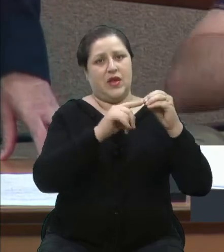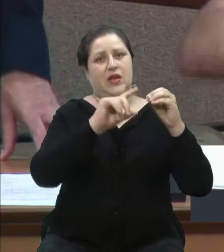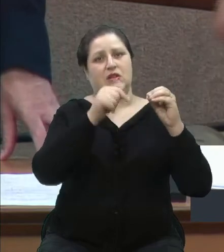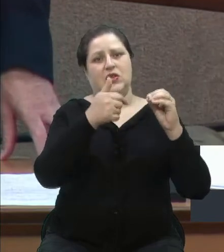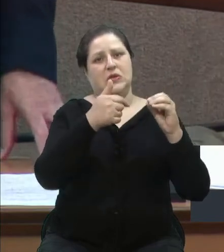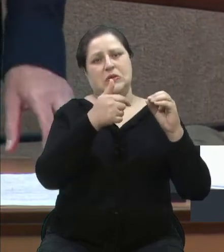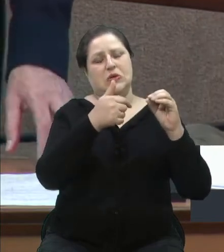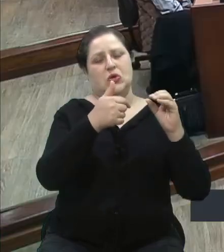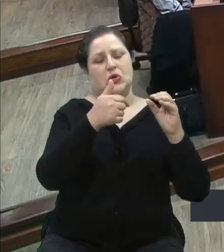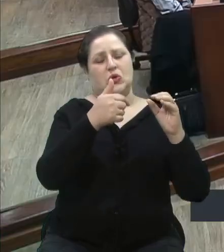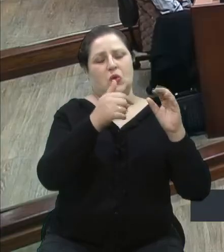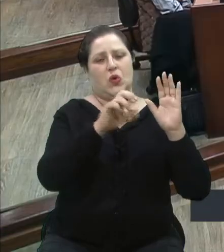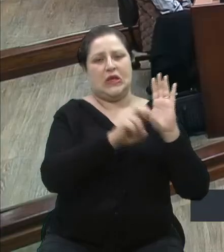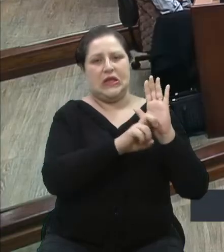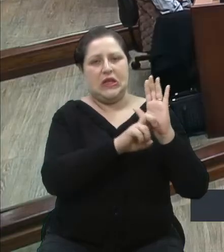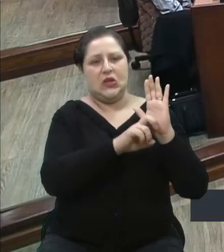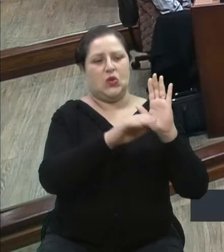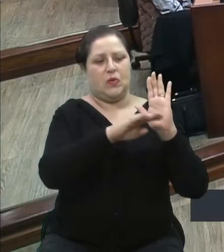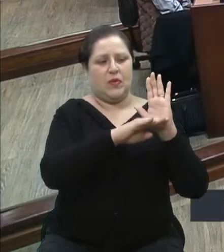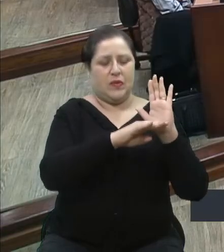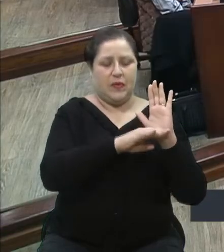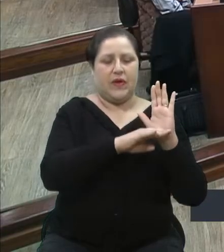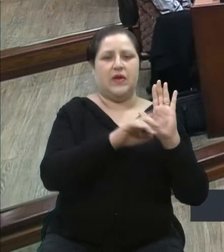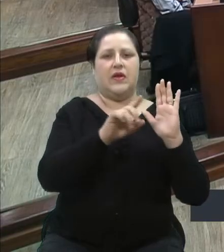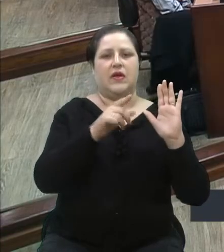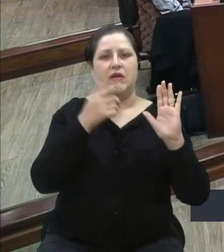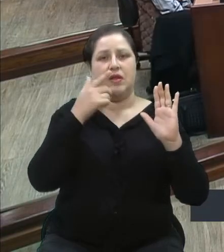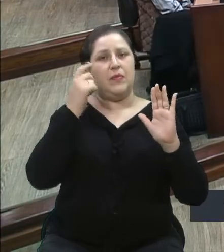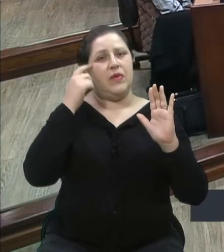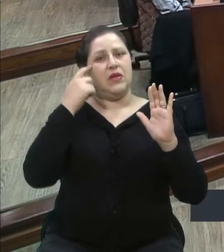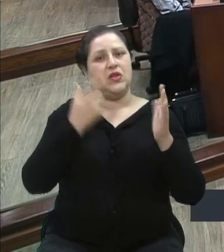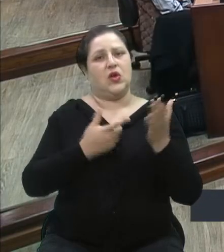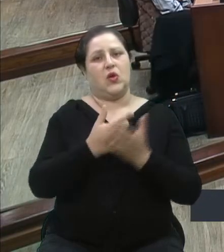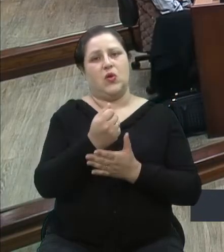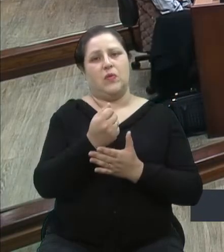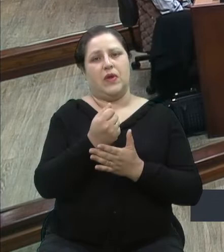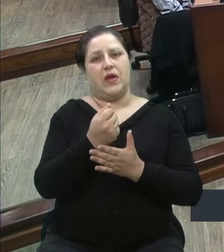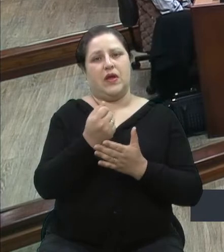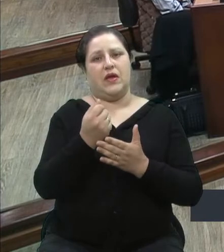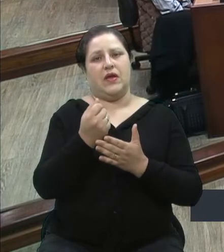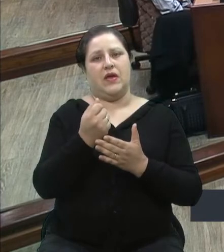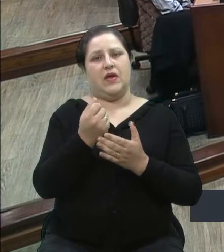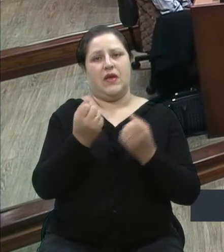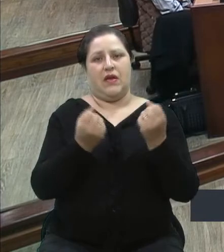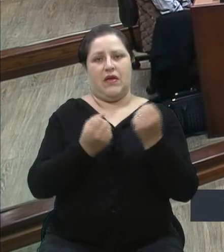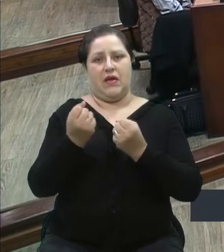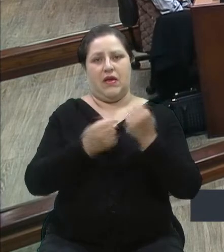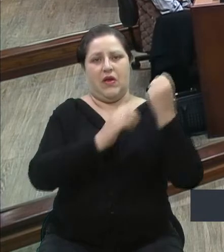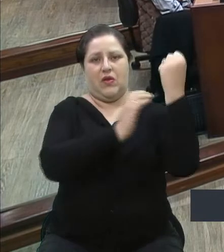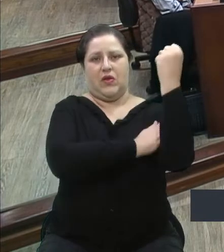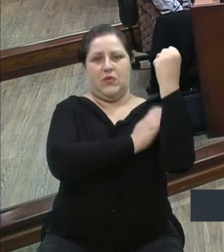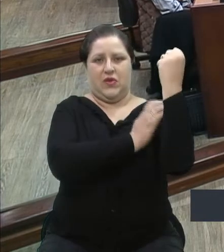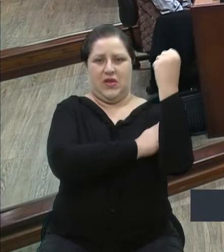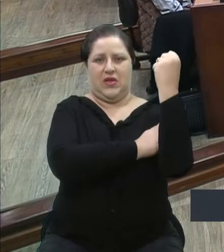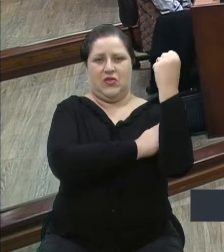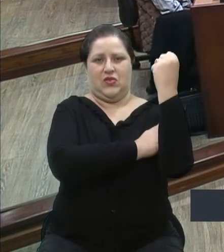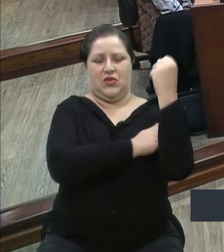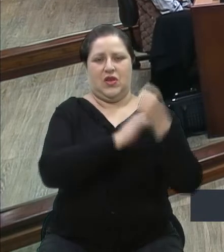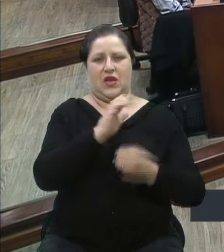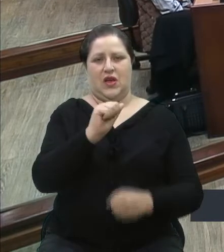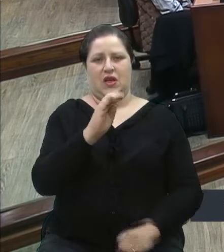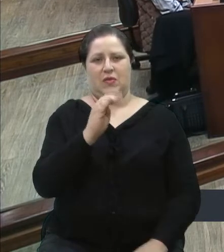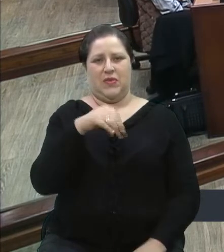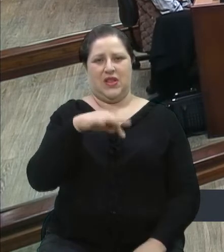Scalco. Obrigado, vereador Marcon. E ainda afirmo, de repente, seria muito melhor comprar vagas nas escolas